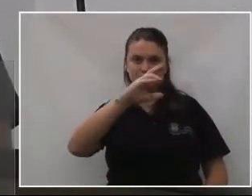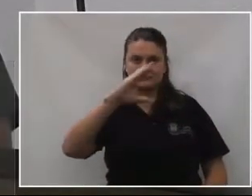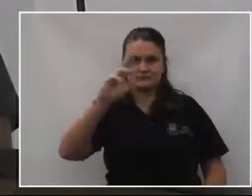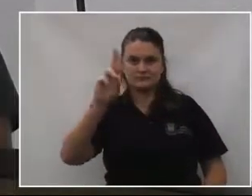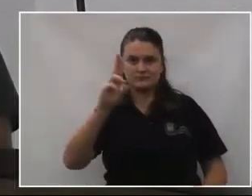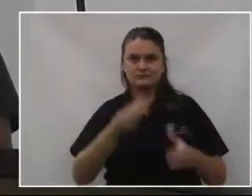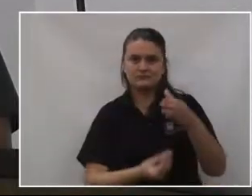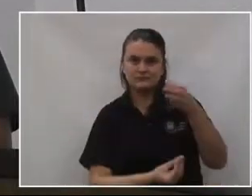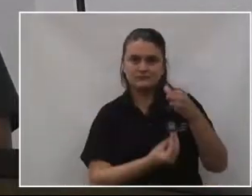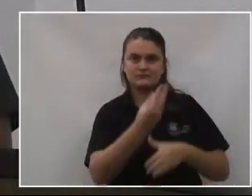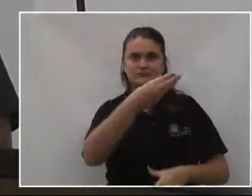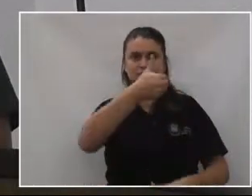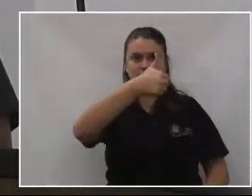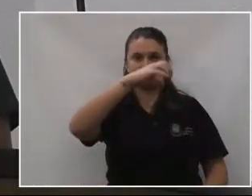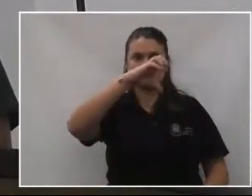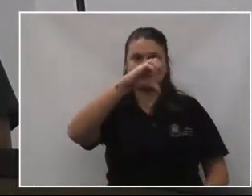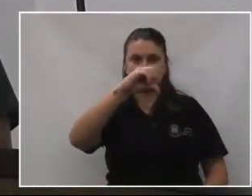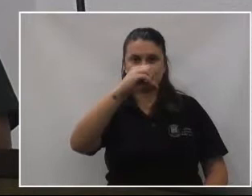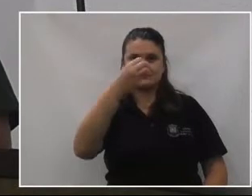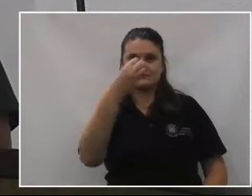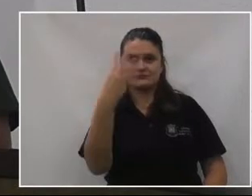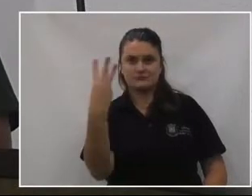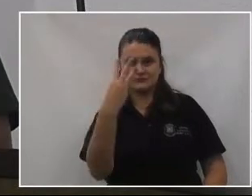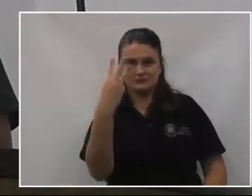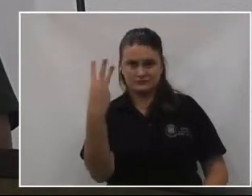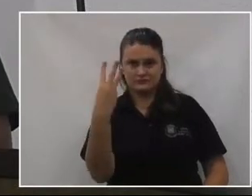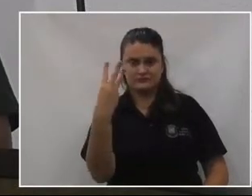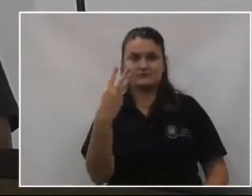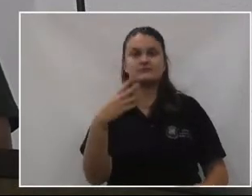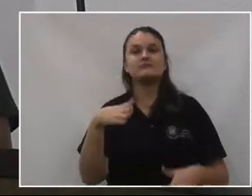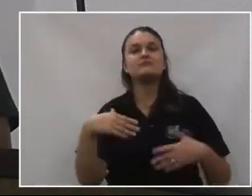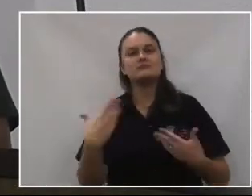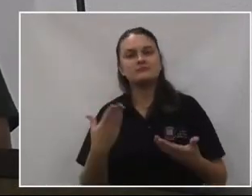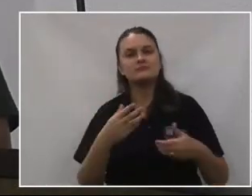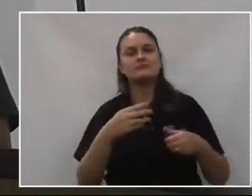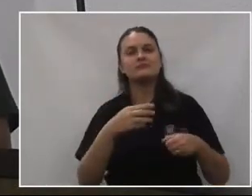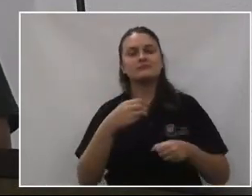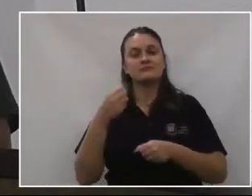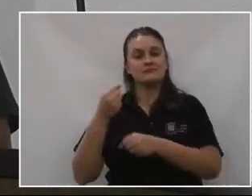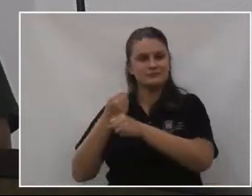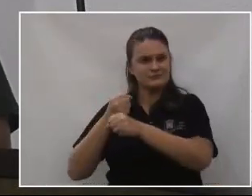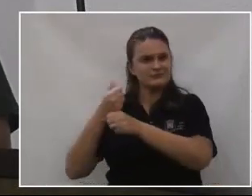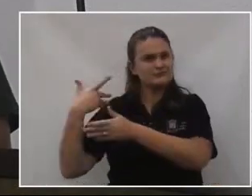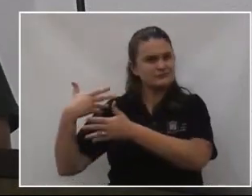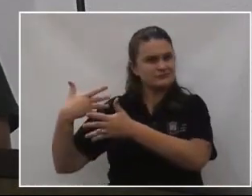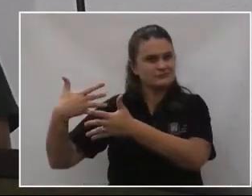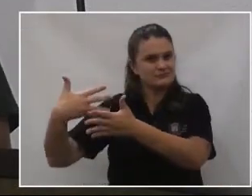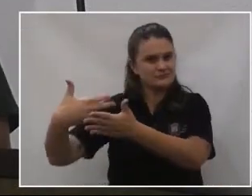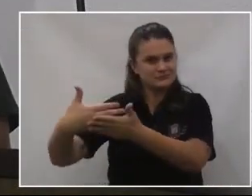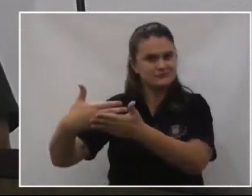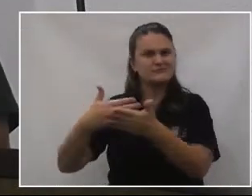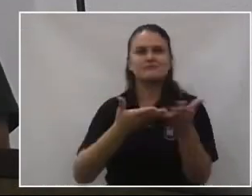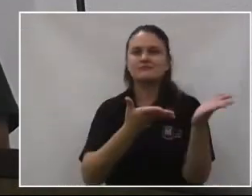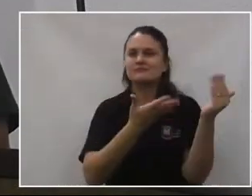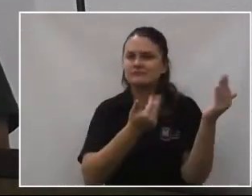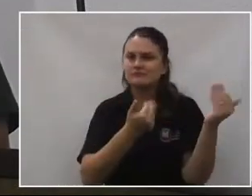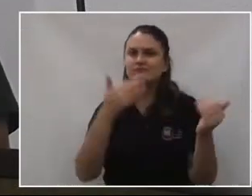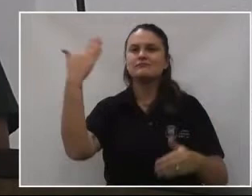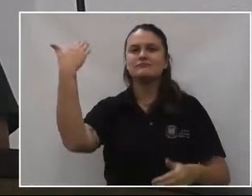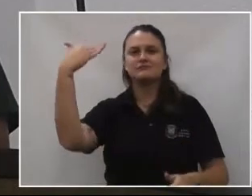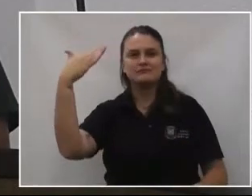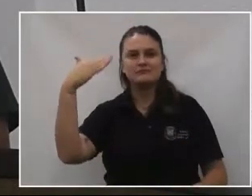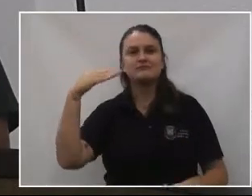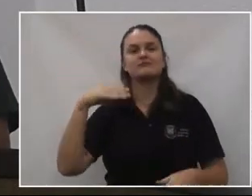foi fundado em 1933. Nesse período, centenas de milhares de jovens e adultos